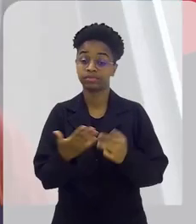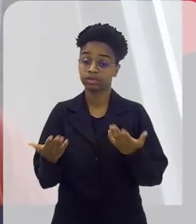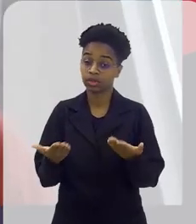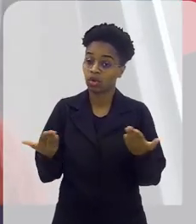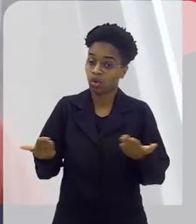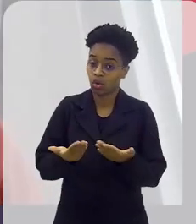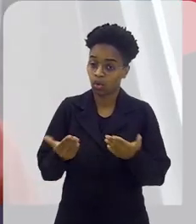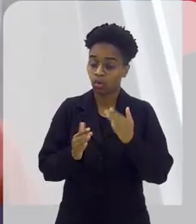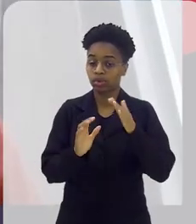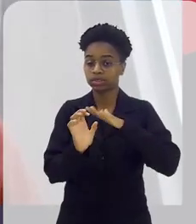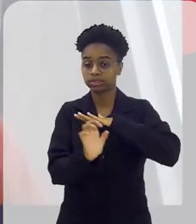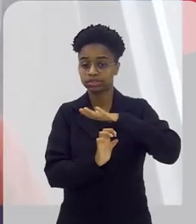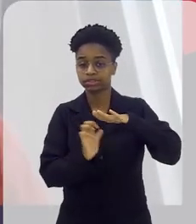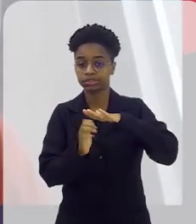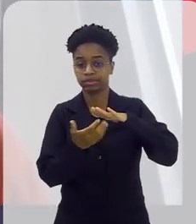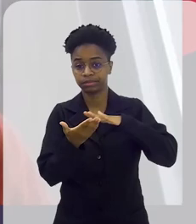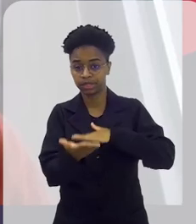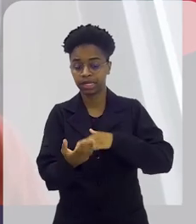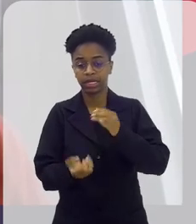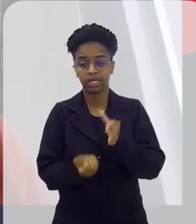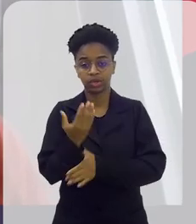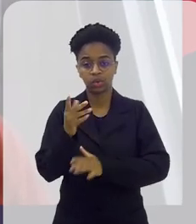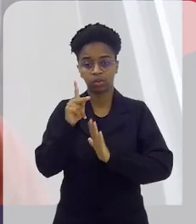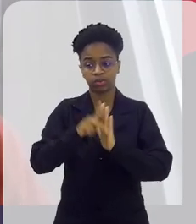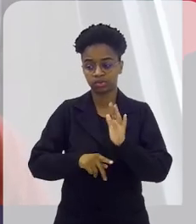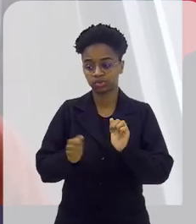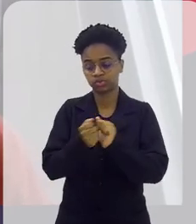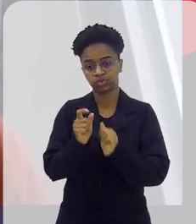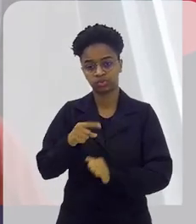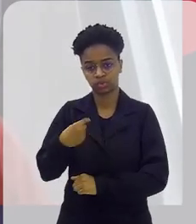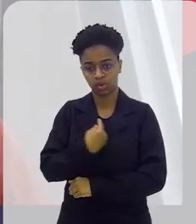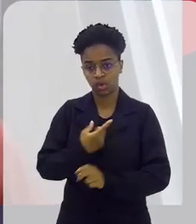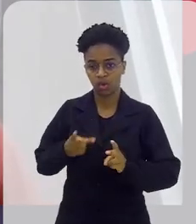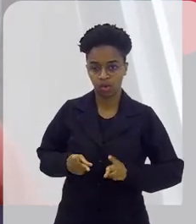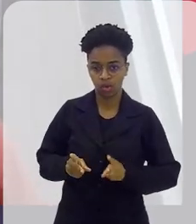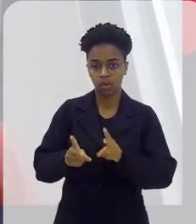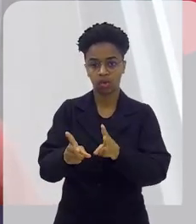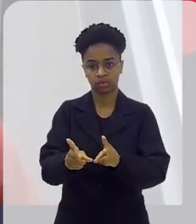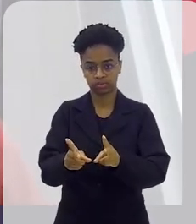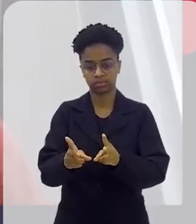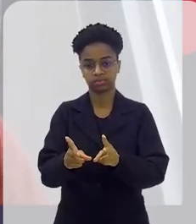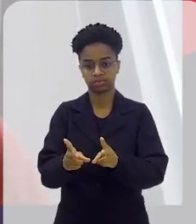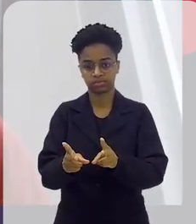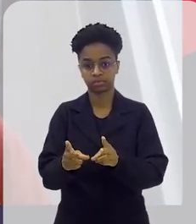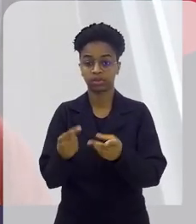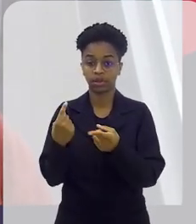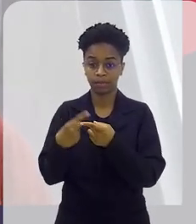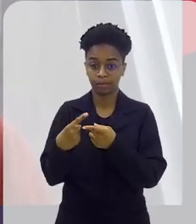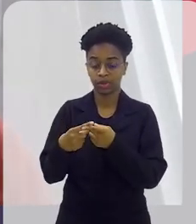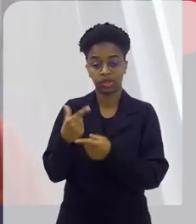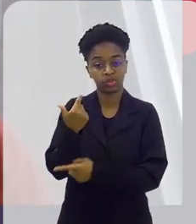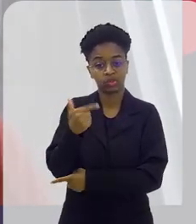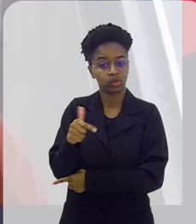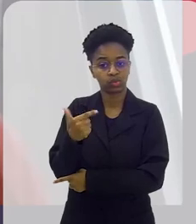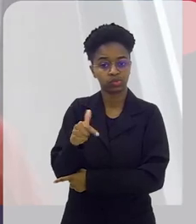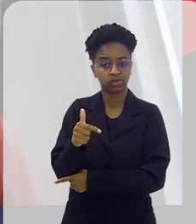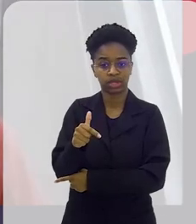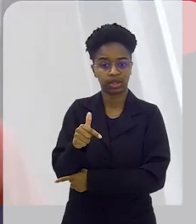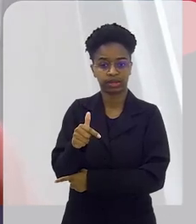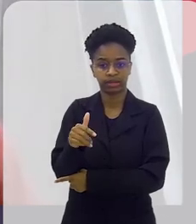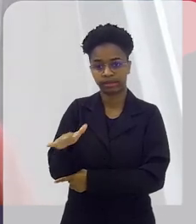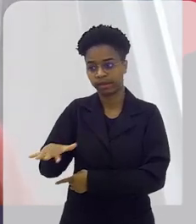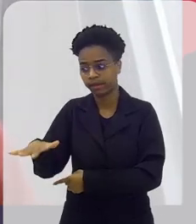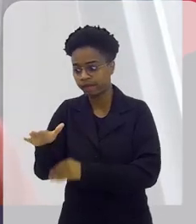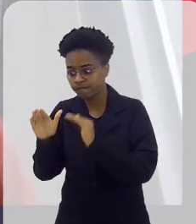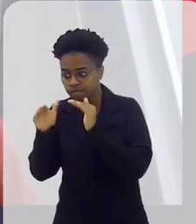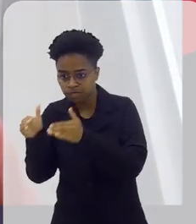Hoje, a startup que desenvolveu o projeto com a gente, ela continuou, é porque não se existe uma cadeia